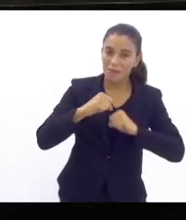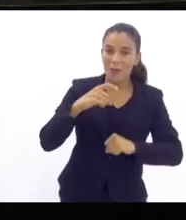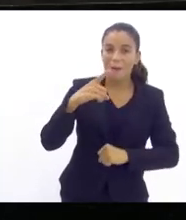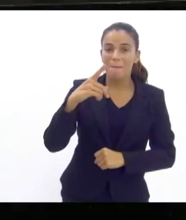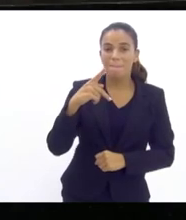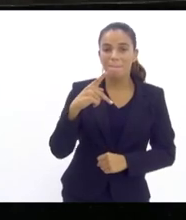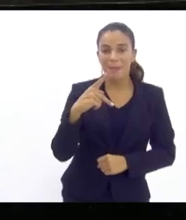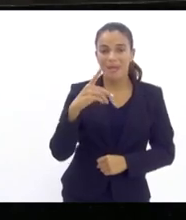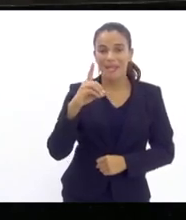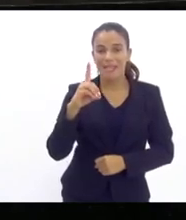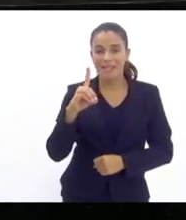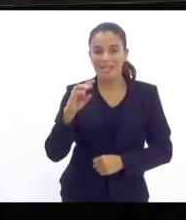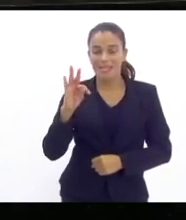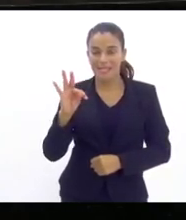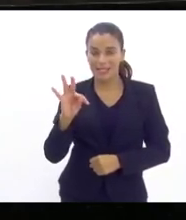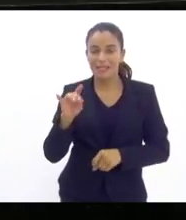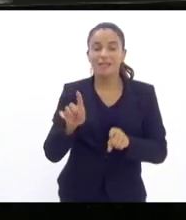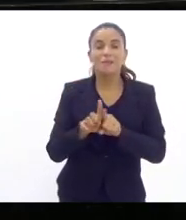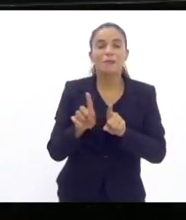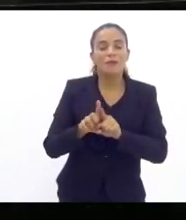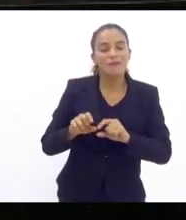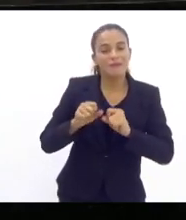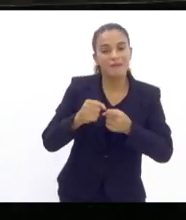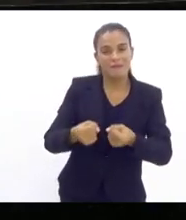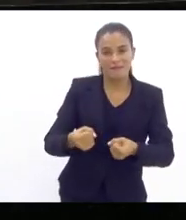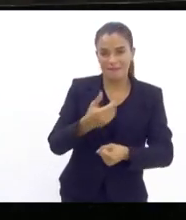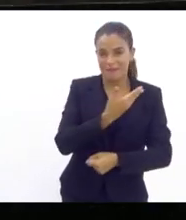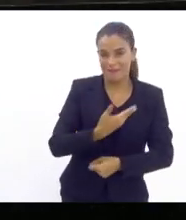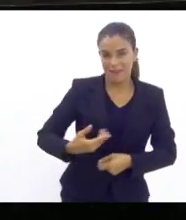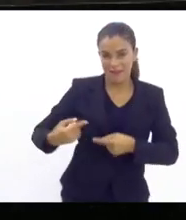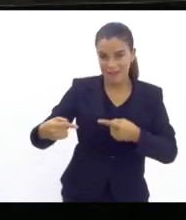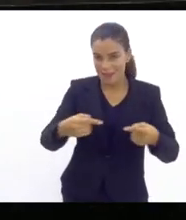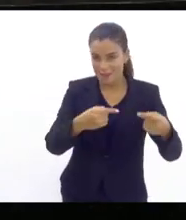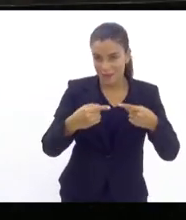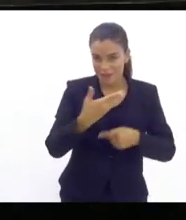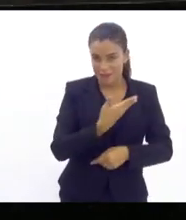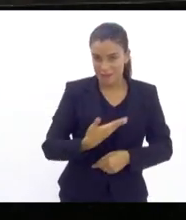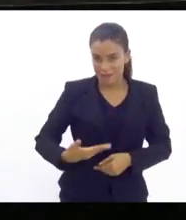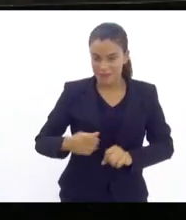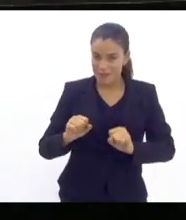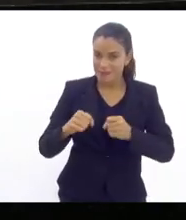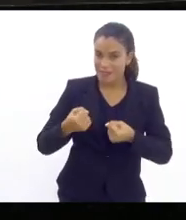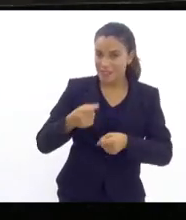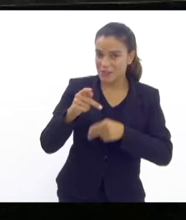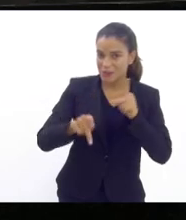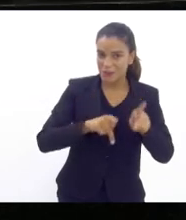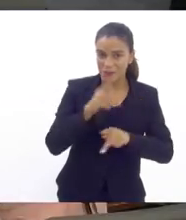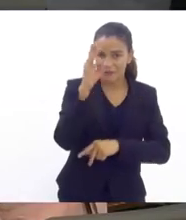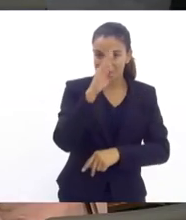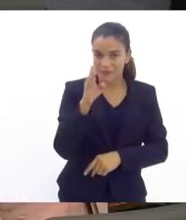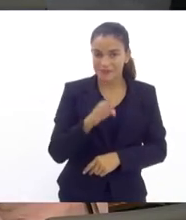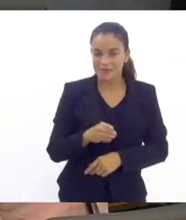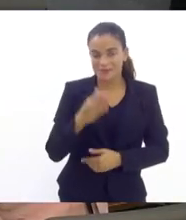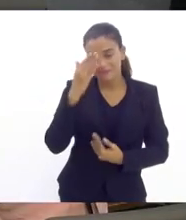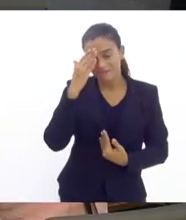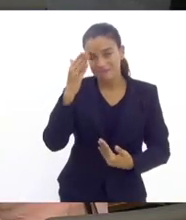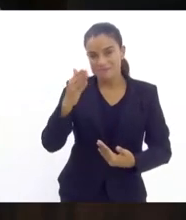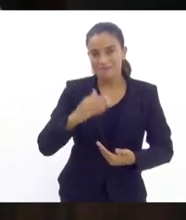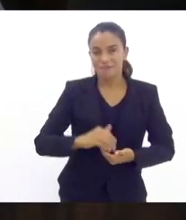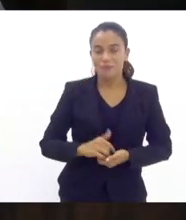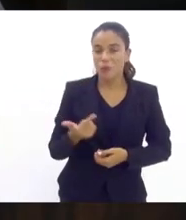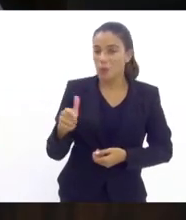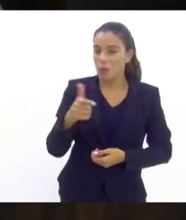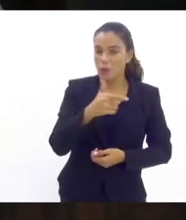e uma militante em defesa da política pública no estado do Rio de Janeiro em defesa do povo brasileiro obrigada não